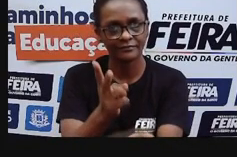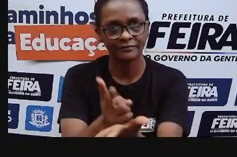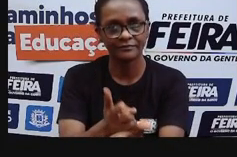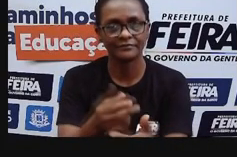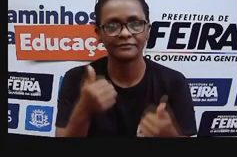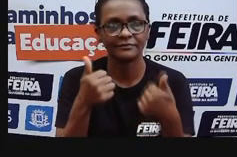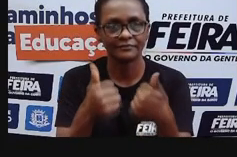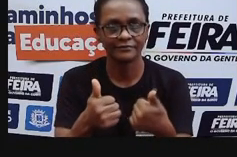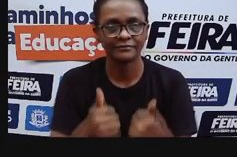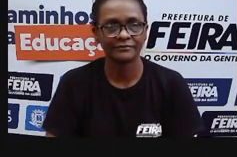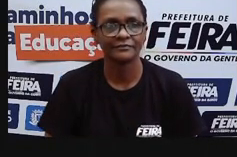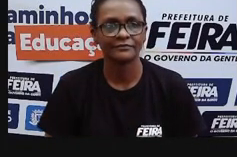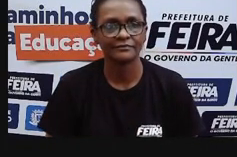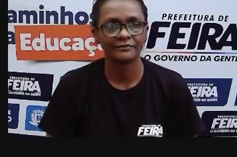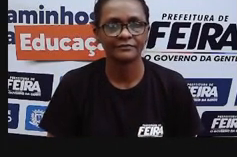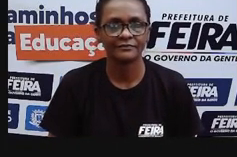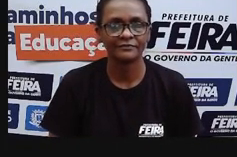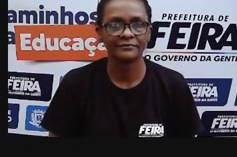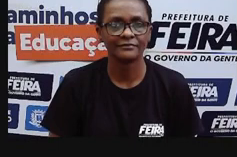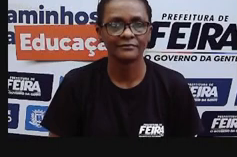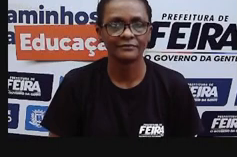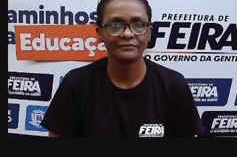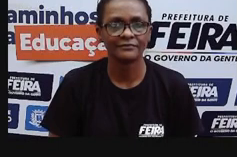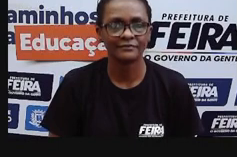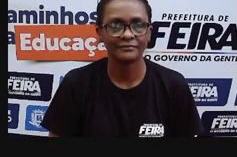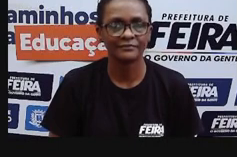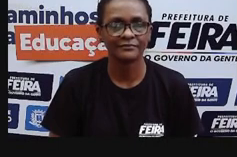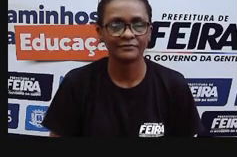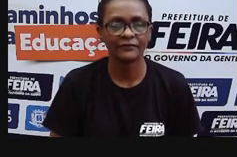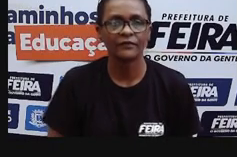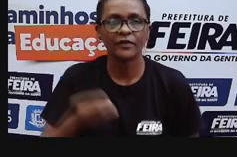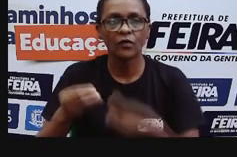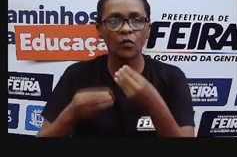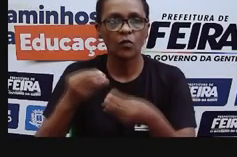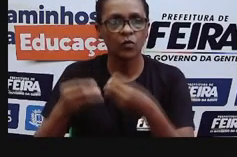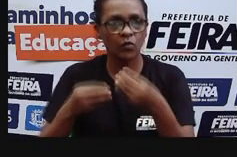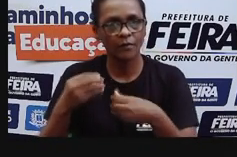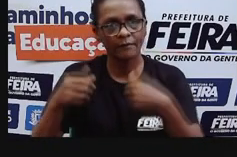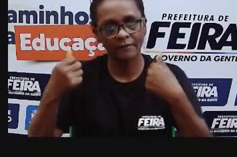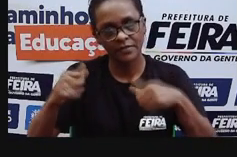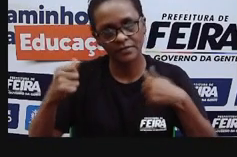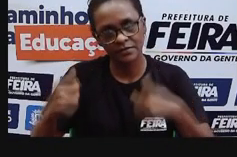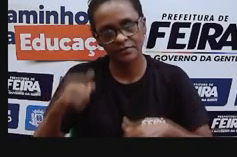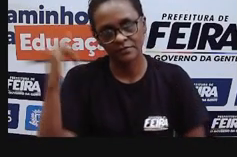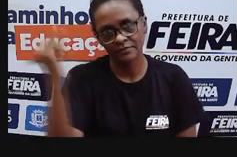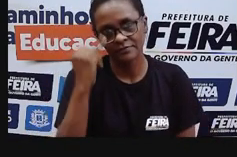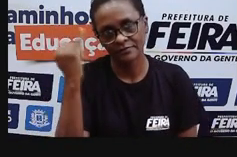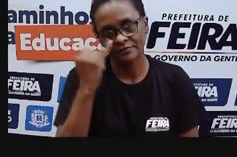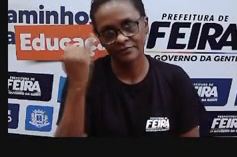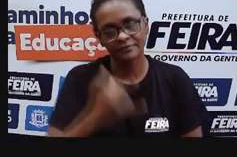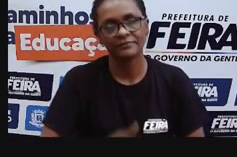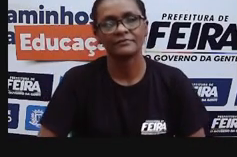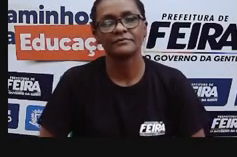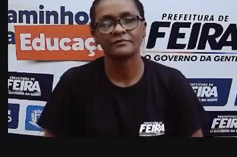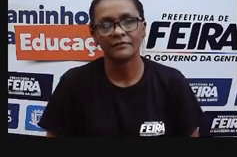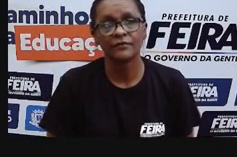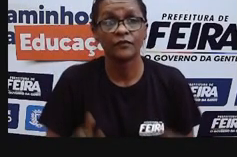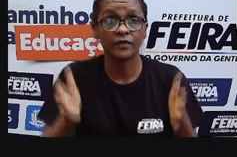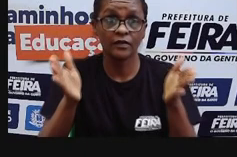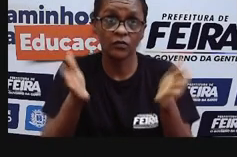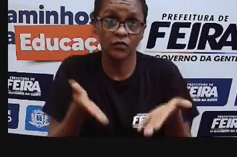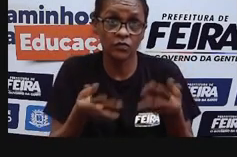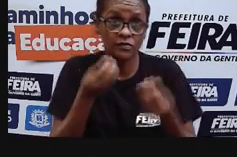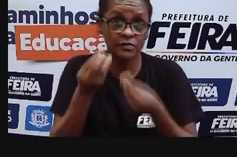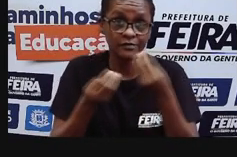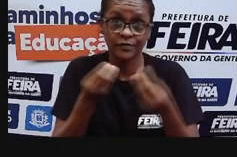E essa insulina, antigamente, ela era retirada do pâncreas de porcos. E hoje em dia, a pró, hoje em